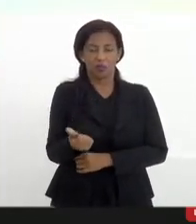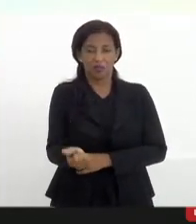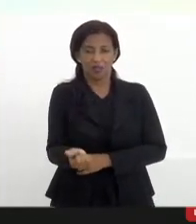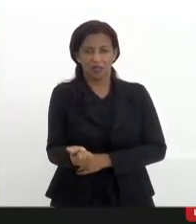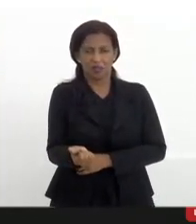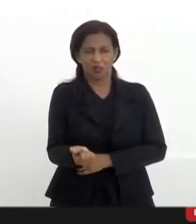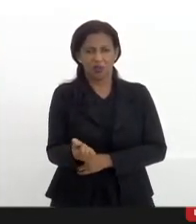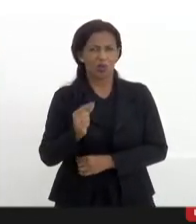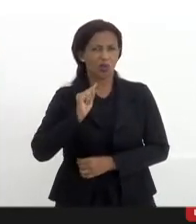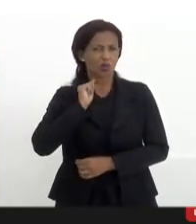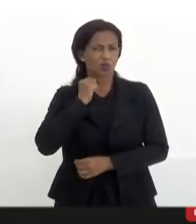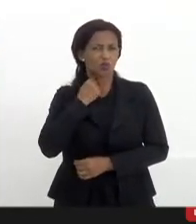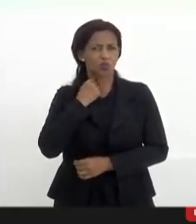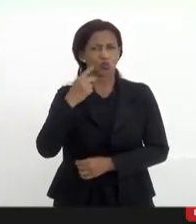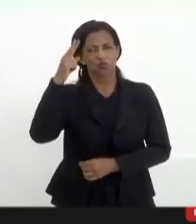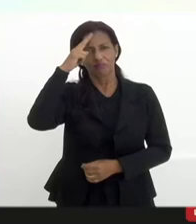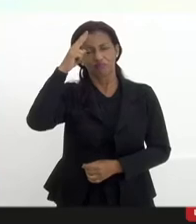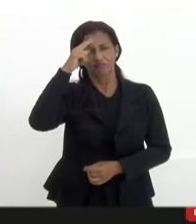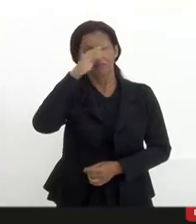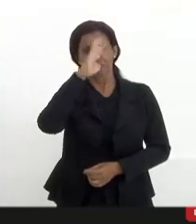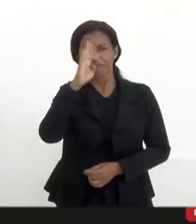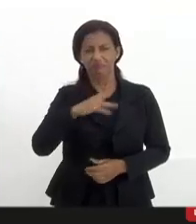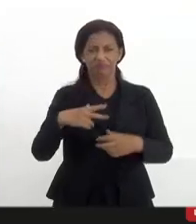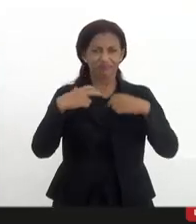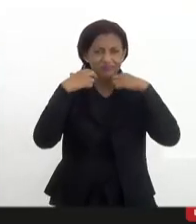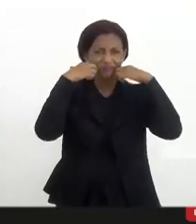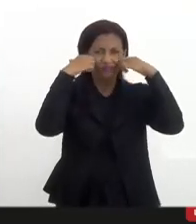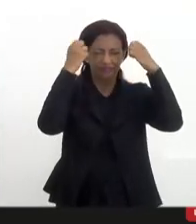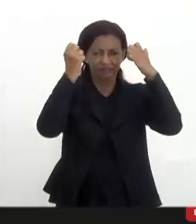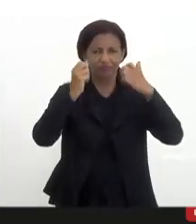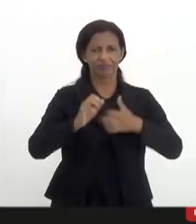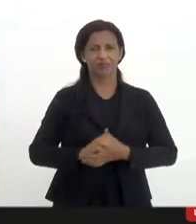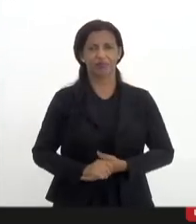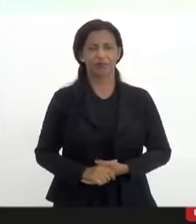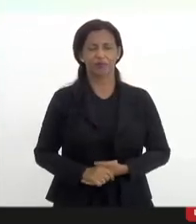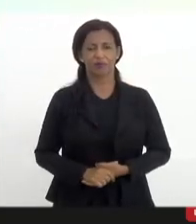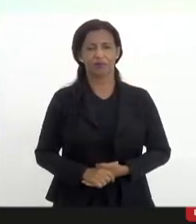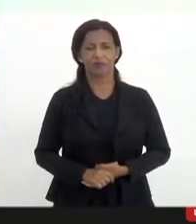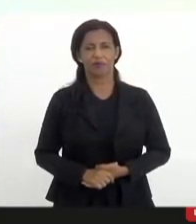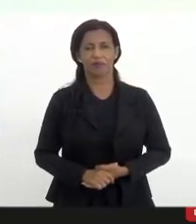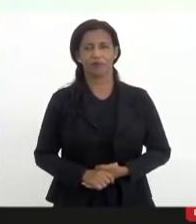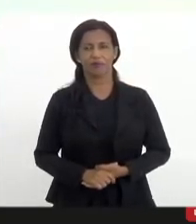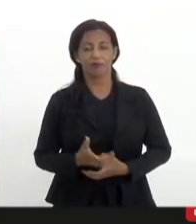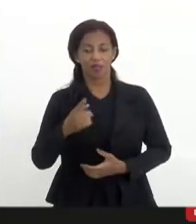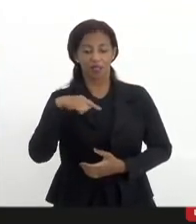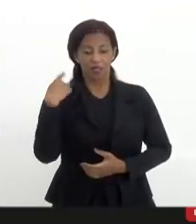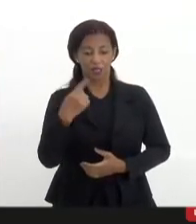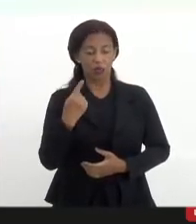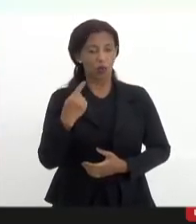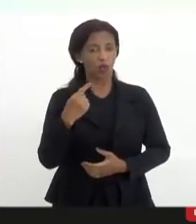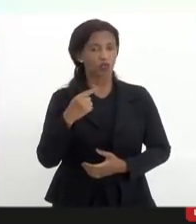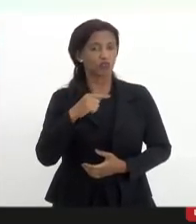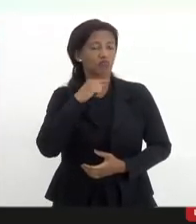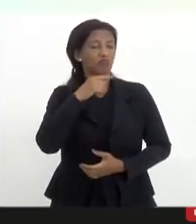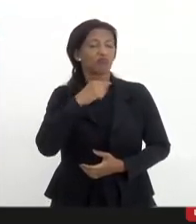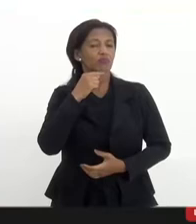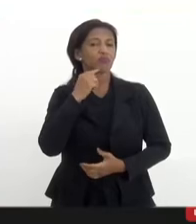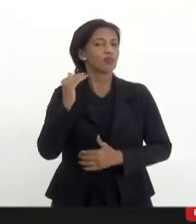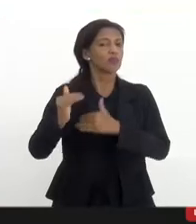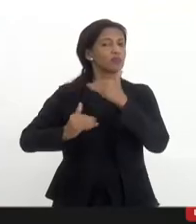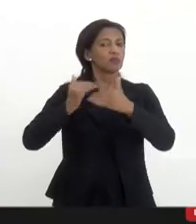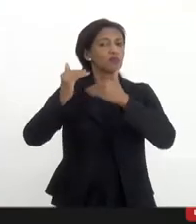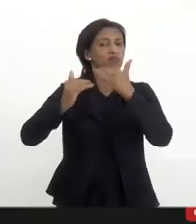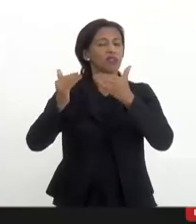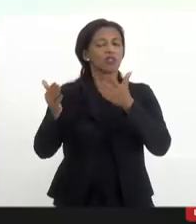mancha a história do Brasil de forma vergonhosa. e nós não conseguimos evoluir e chegar a uma